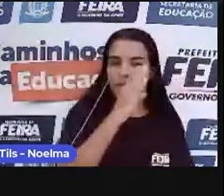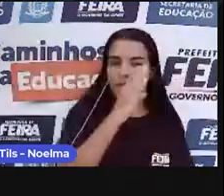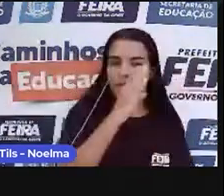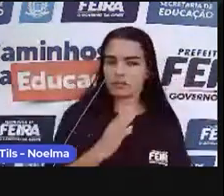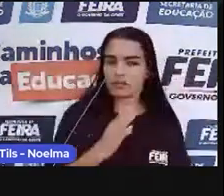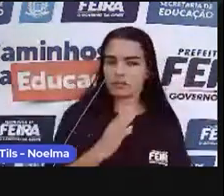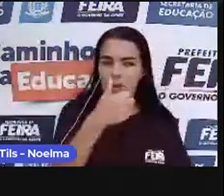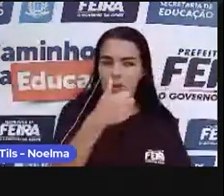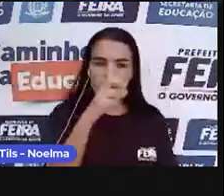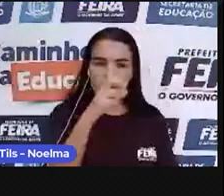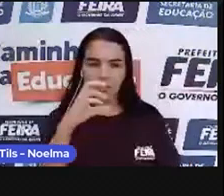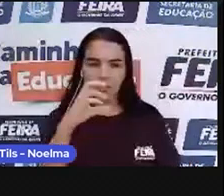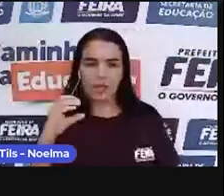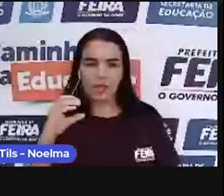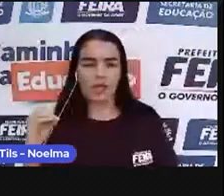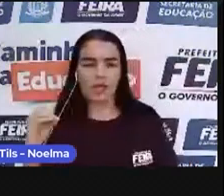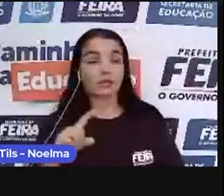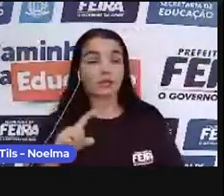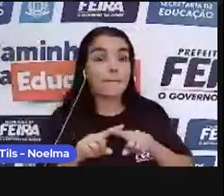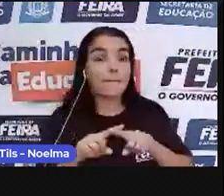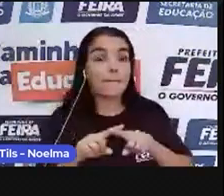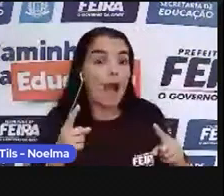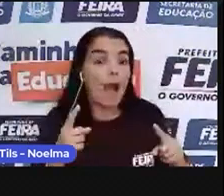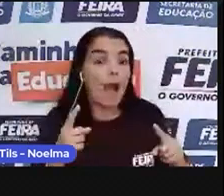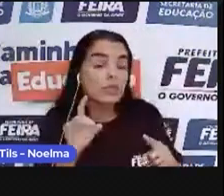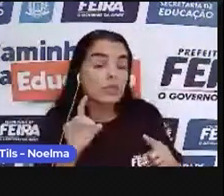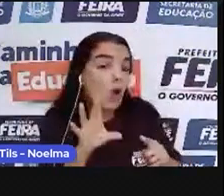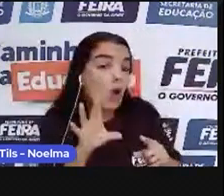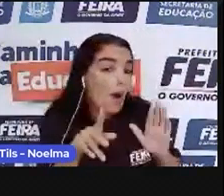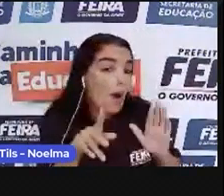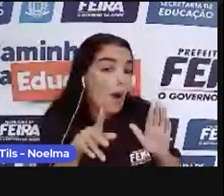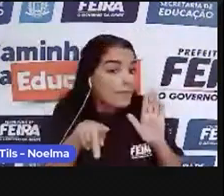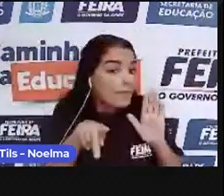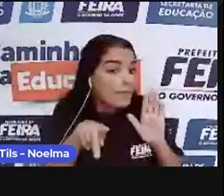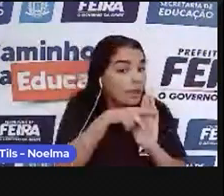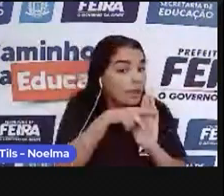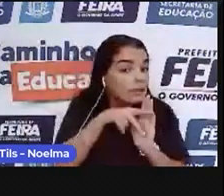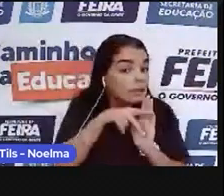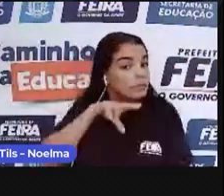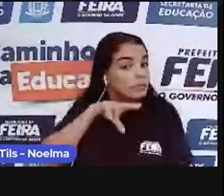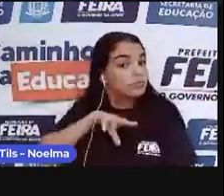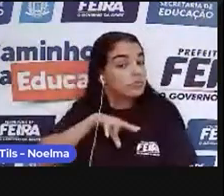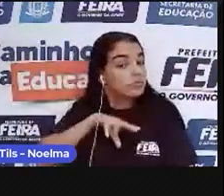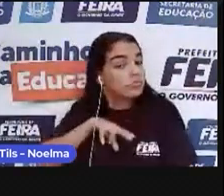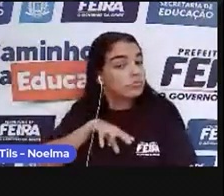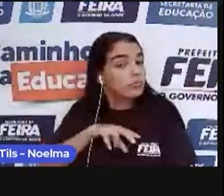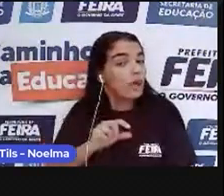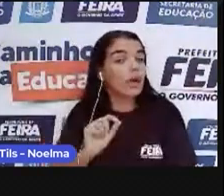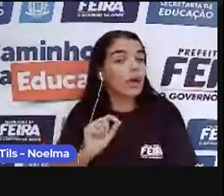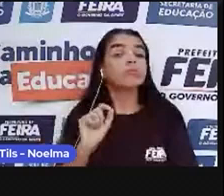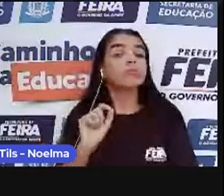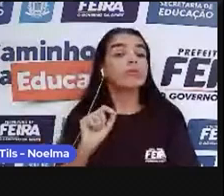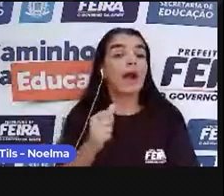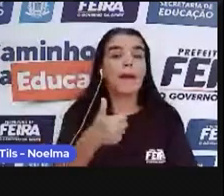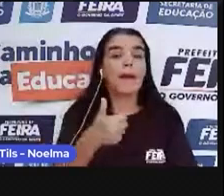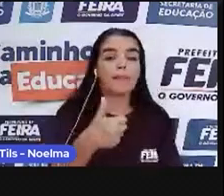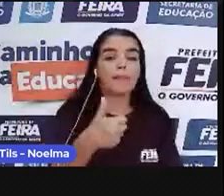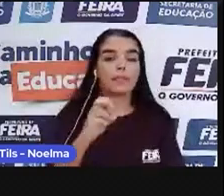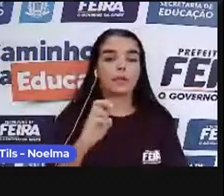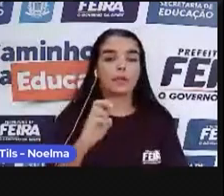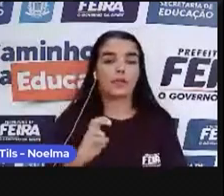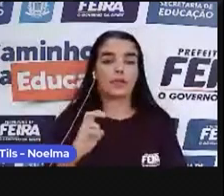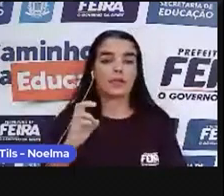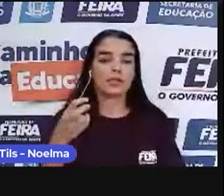porém, processo de colonização só teve início em 1530. Antes disso, houve apenas aí a exploração do pau